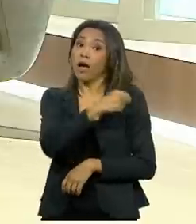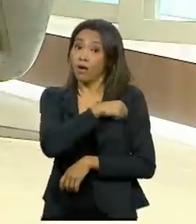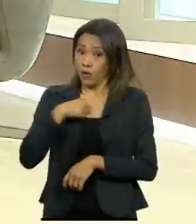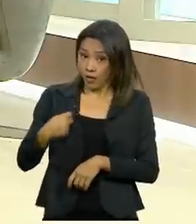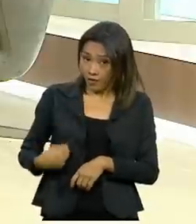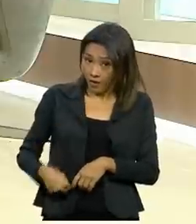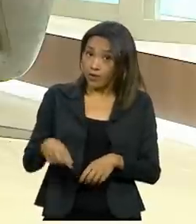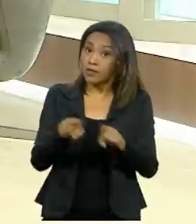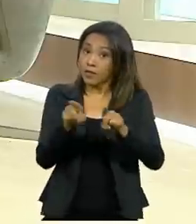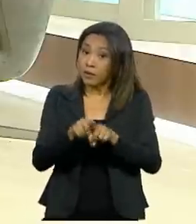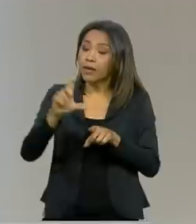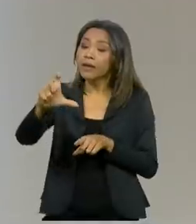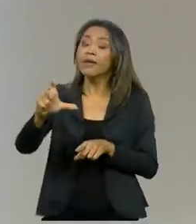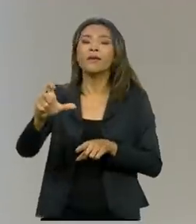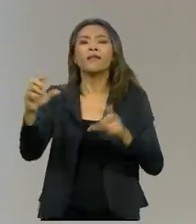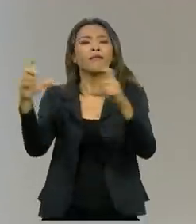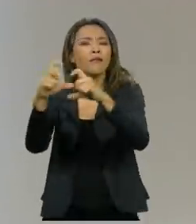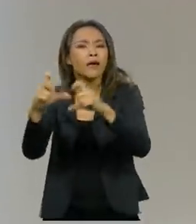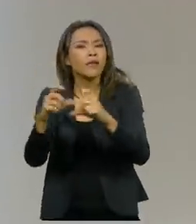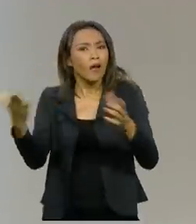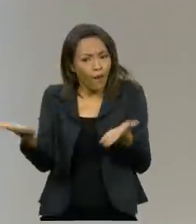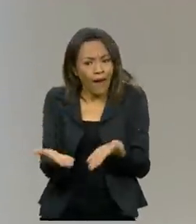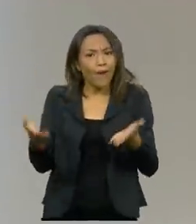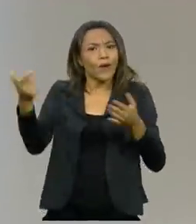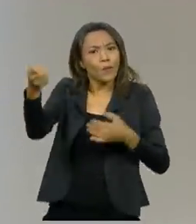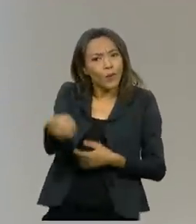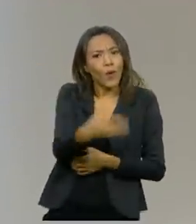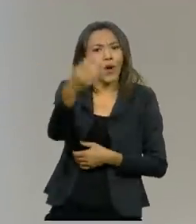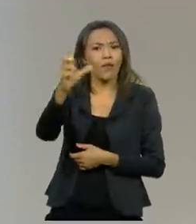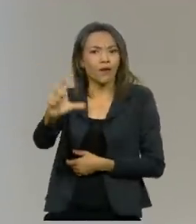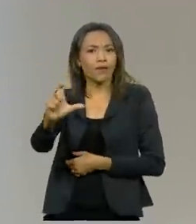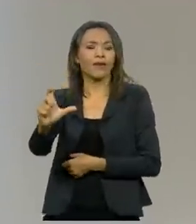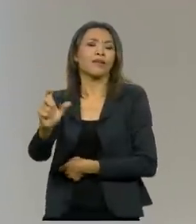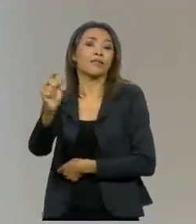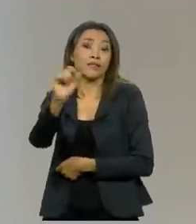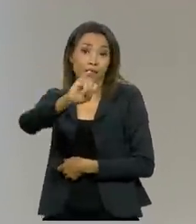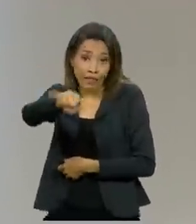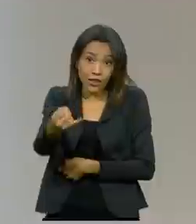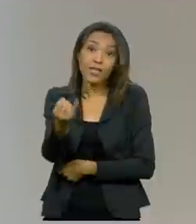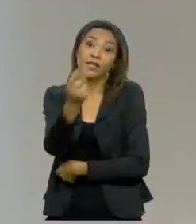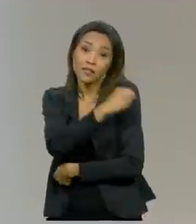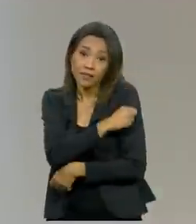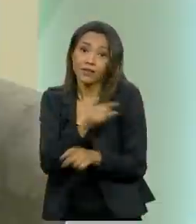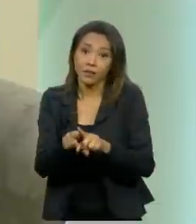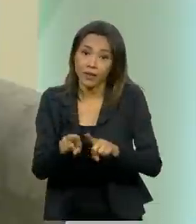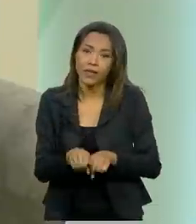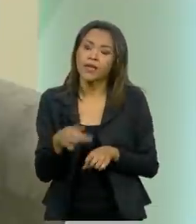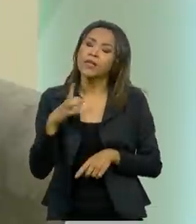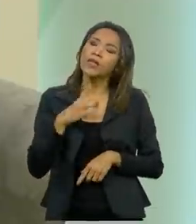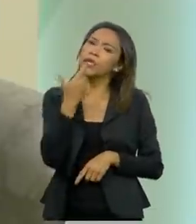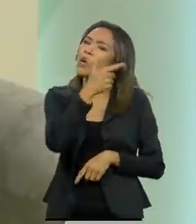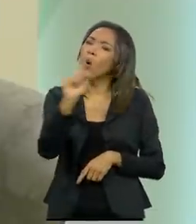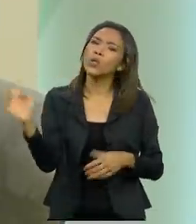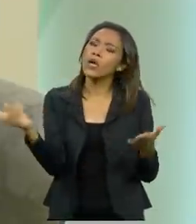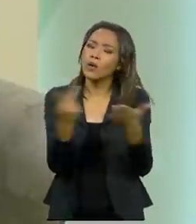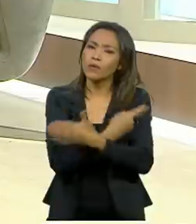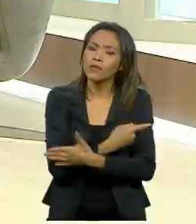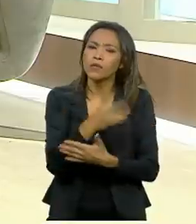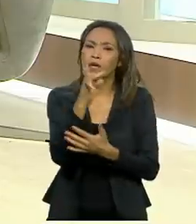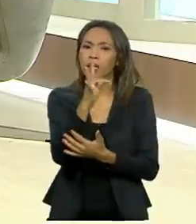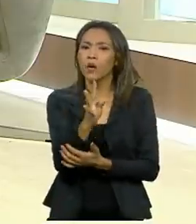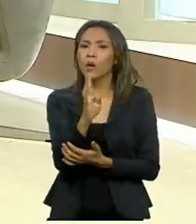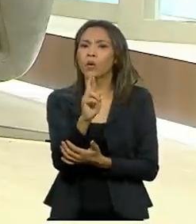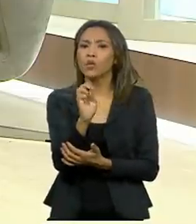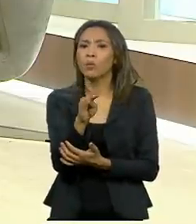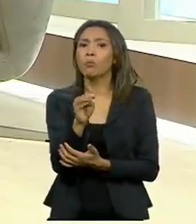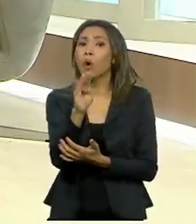está chegando a Janssen também. Ela também vai poder ser aplicada? Não. E tem, entre essas outras três vacinas, tem algum outro caso de trombose, alguma coisa que se